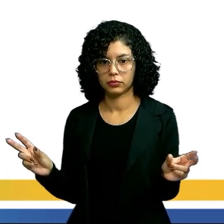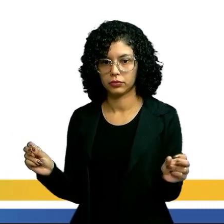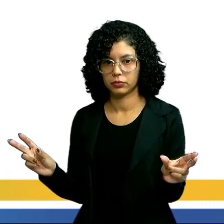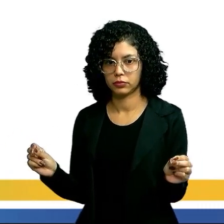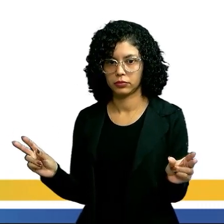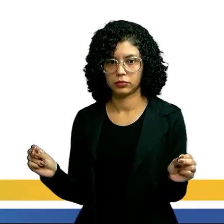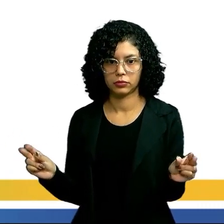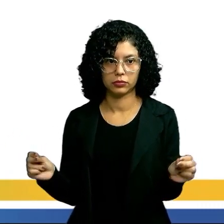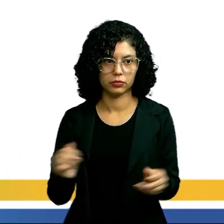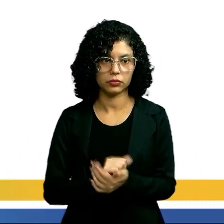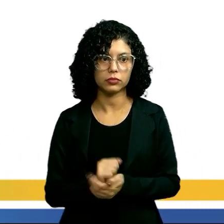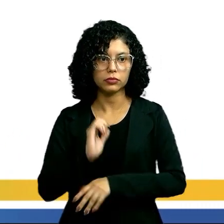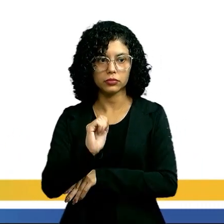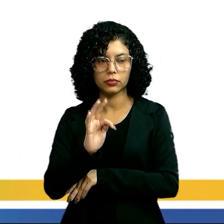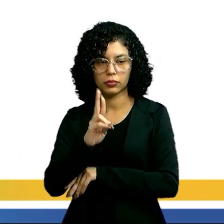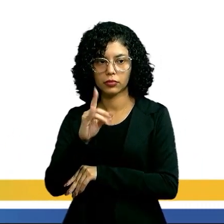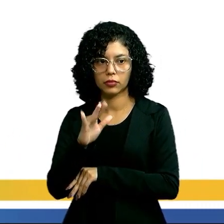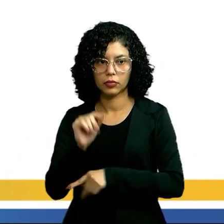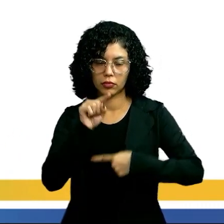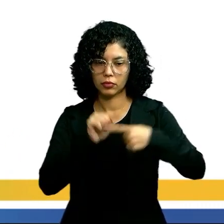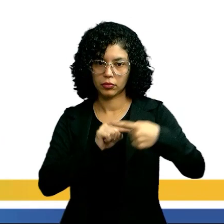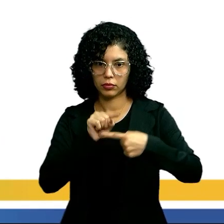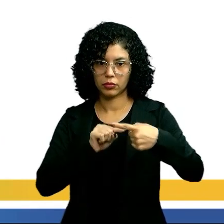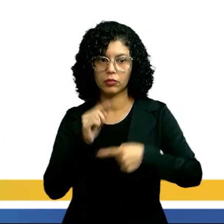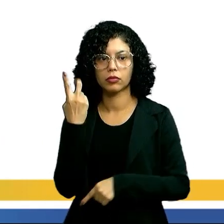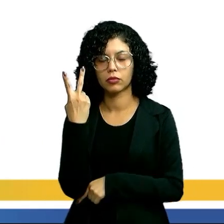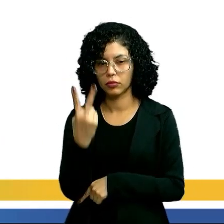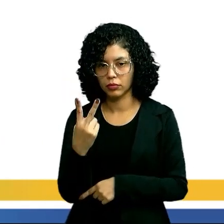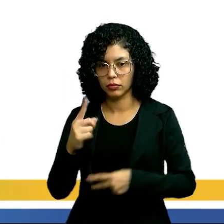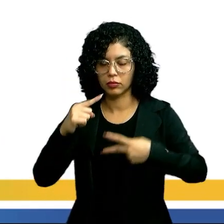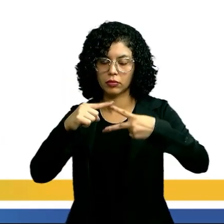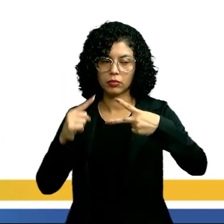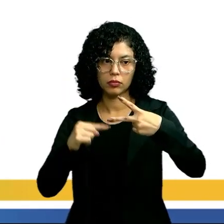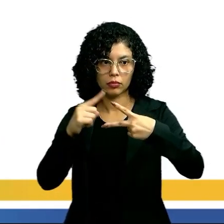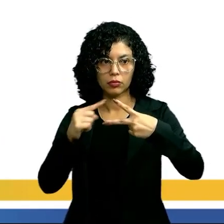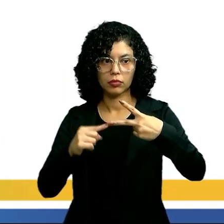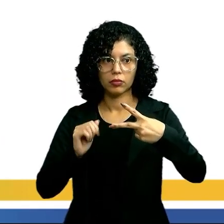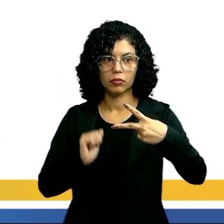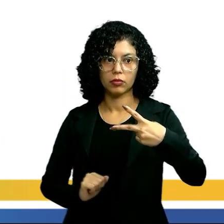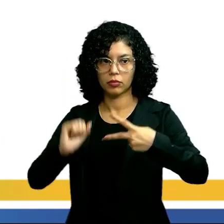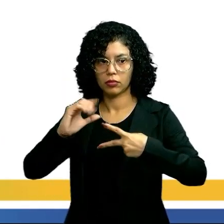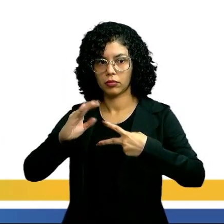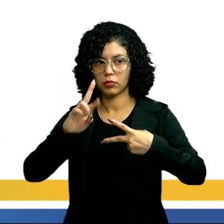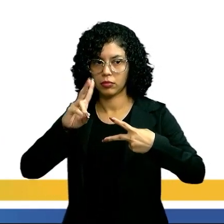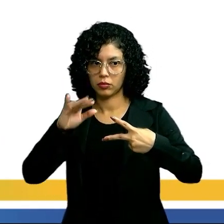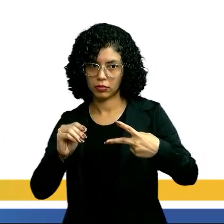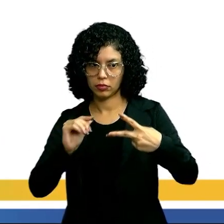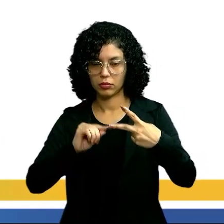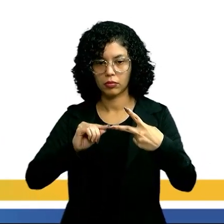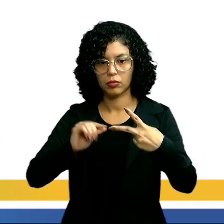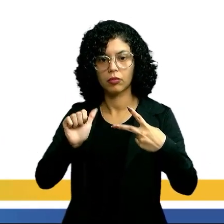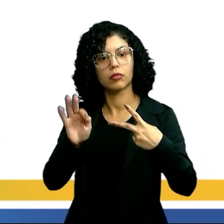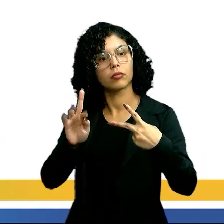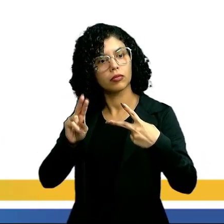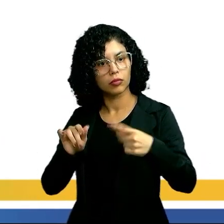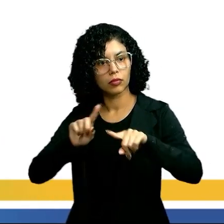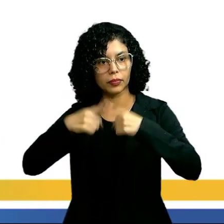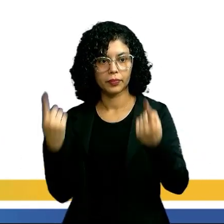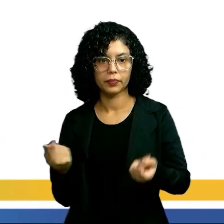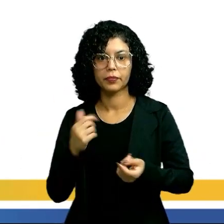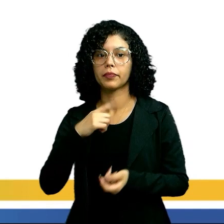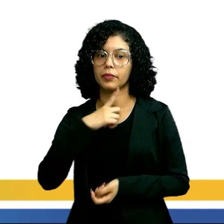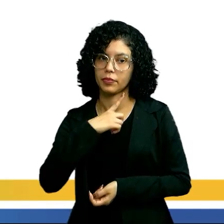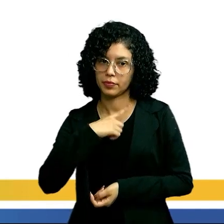Sim, eles são artrópodes. Dividido em apenas dois tagmas também, cefalotórax e abdômen. Porém, eles